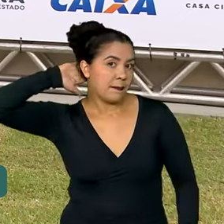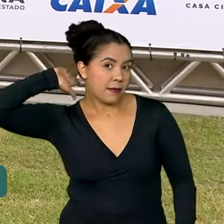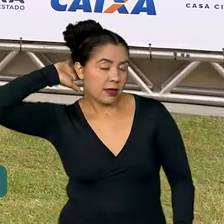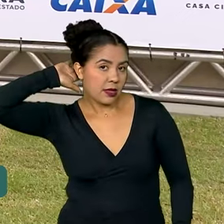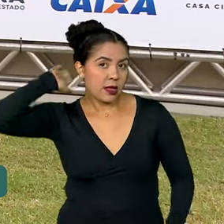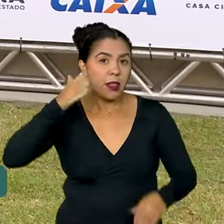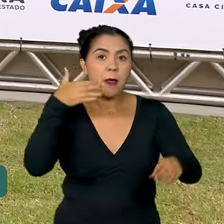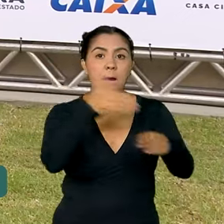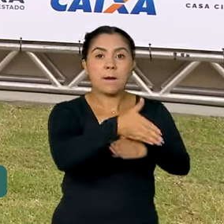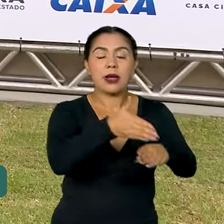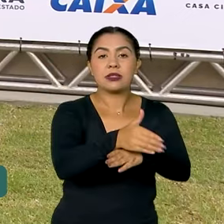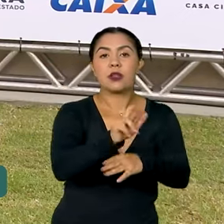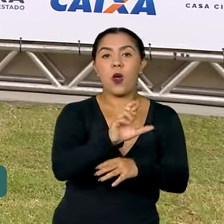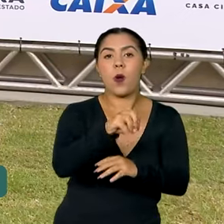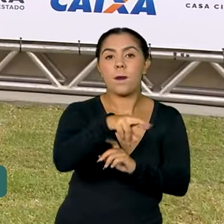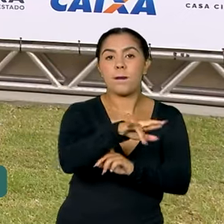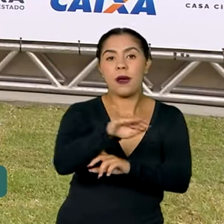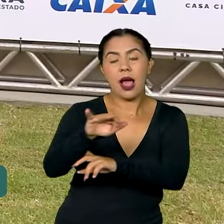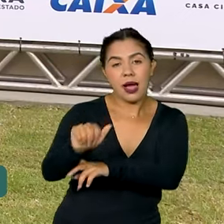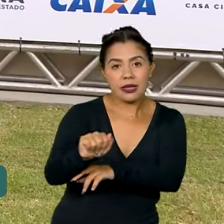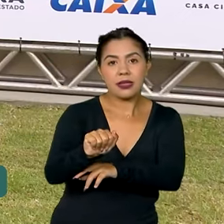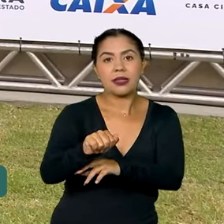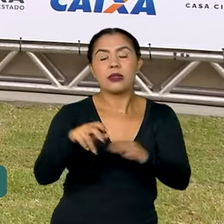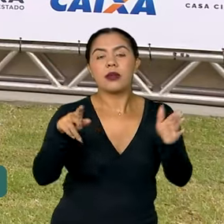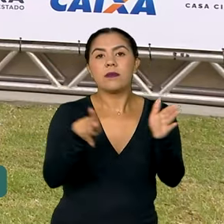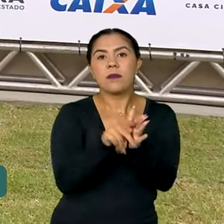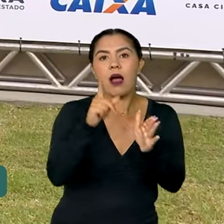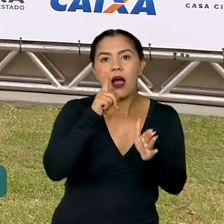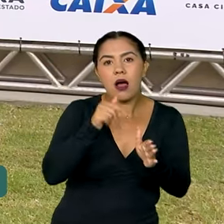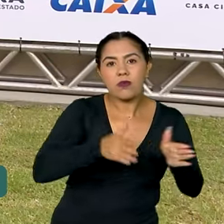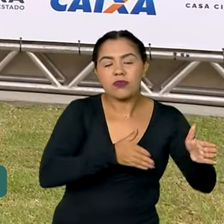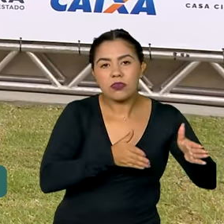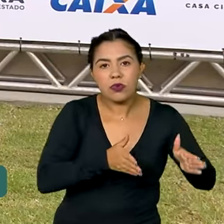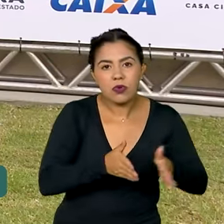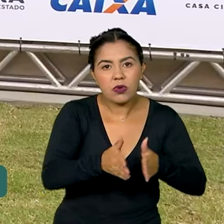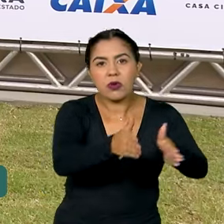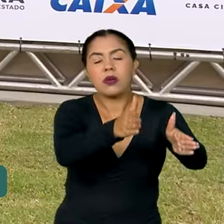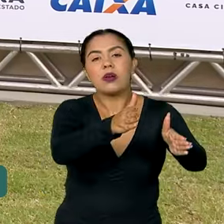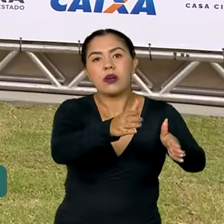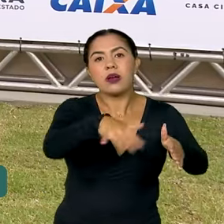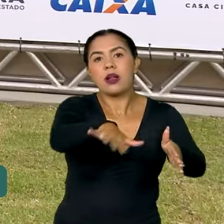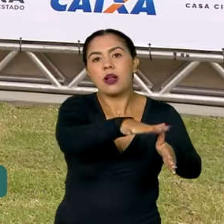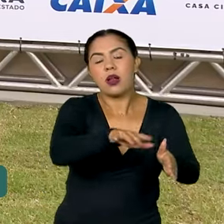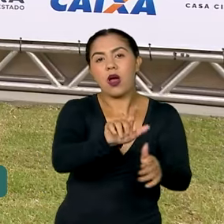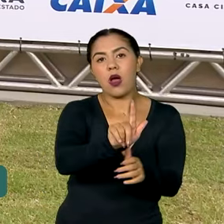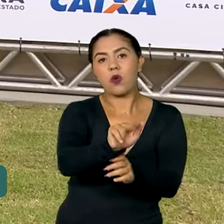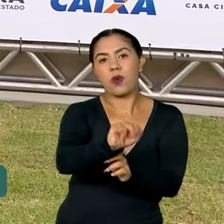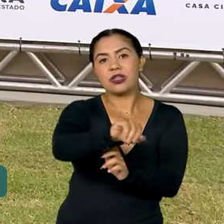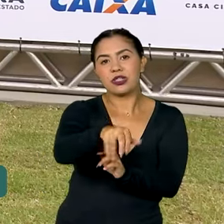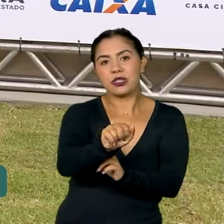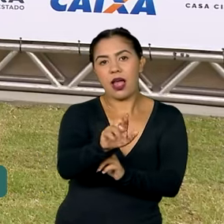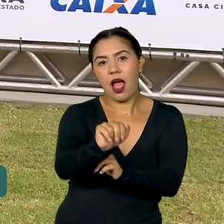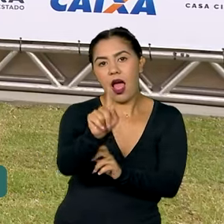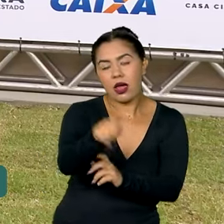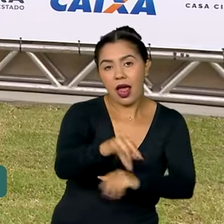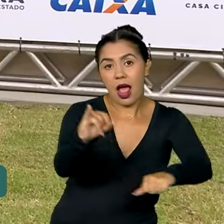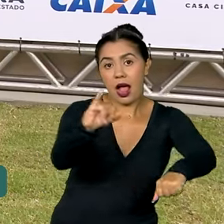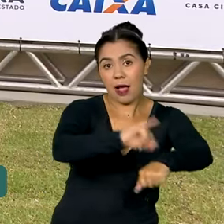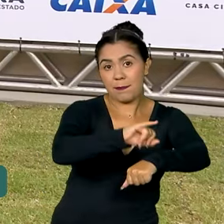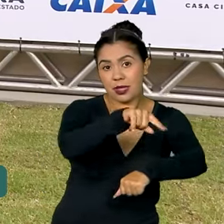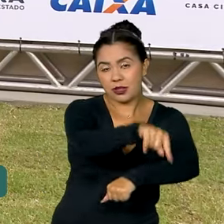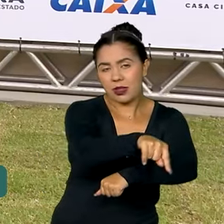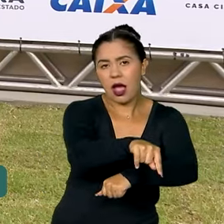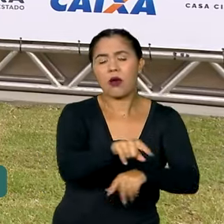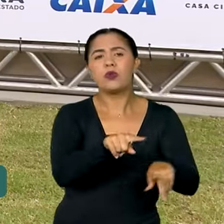da Romaria Fluvial do Sírio de Nazaré, que acontece pela Baía do Guajará, na capital paraense. A Romaria